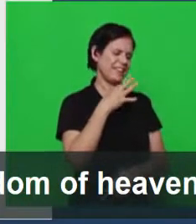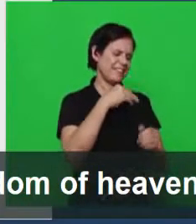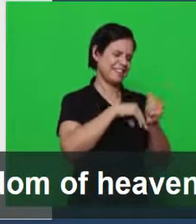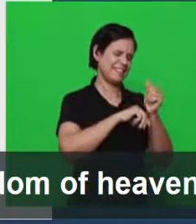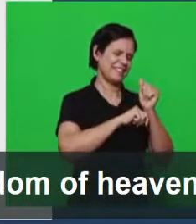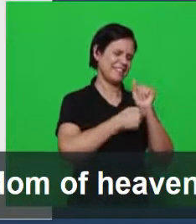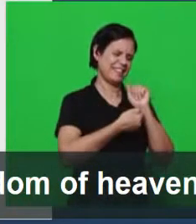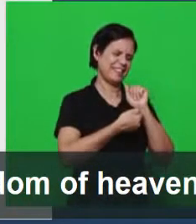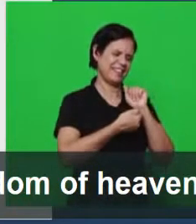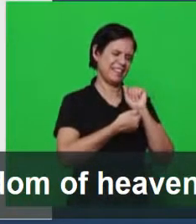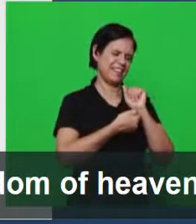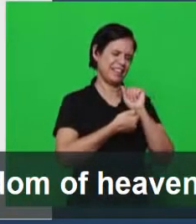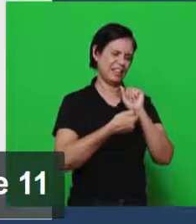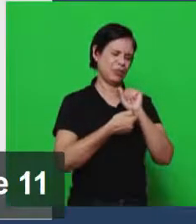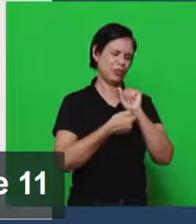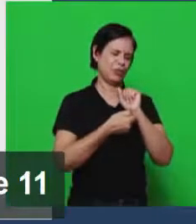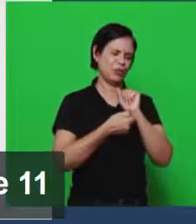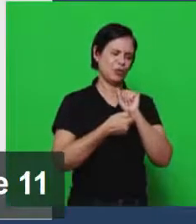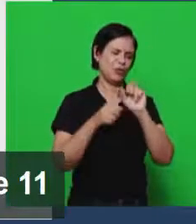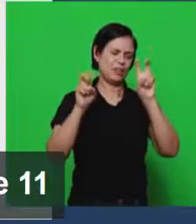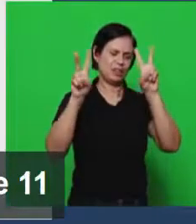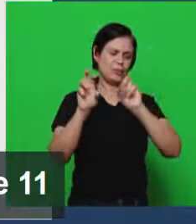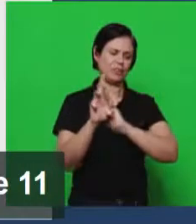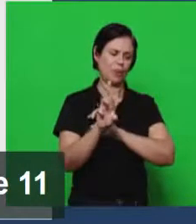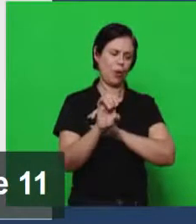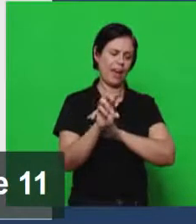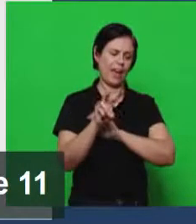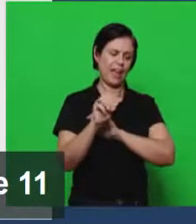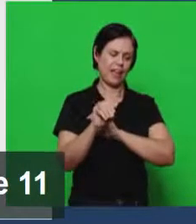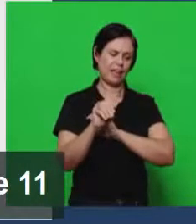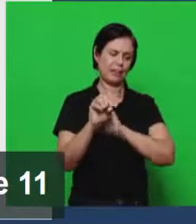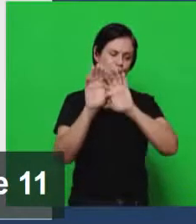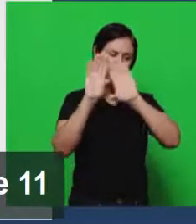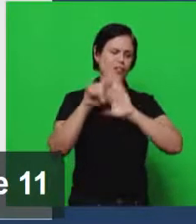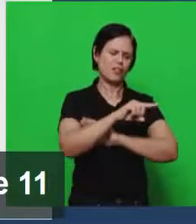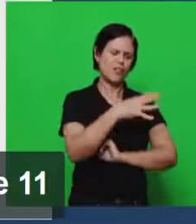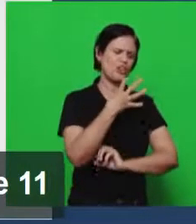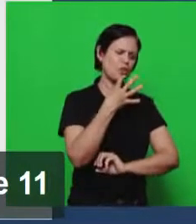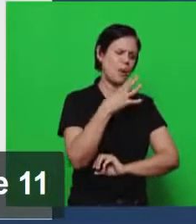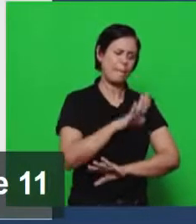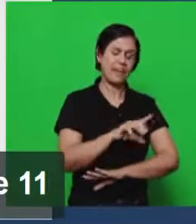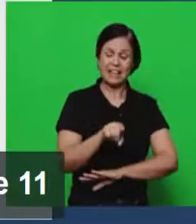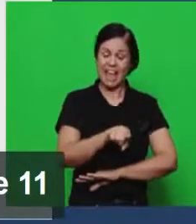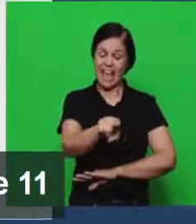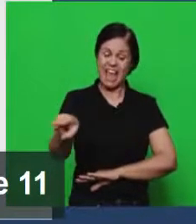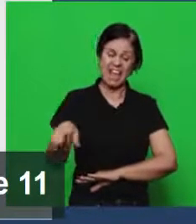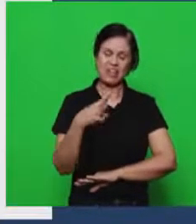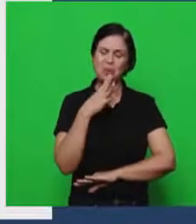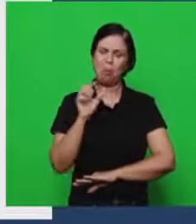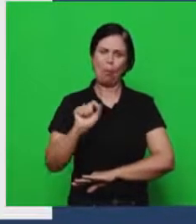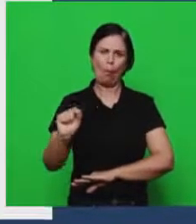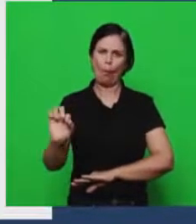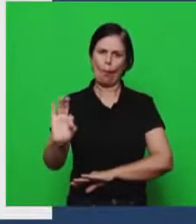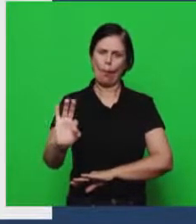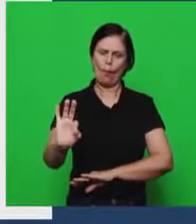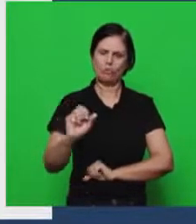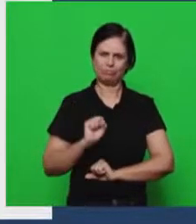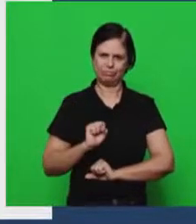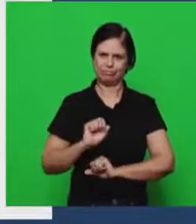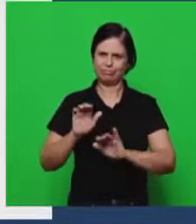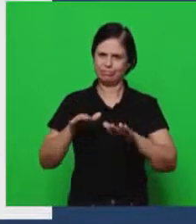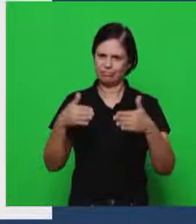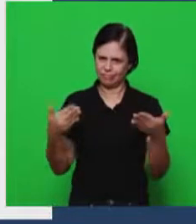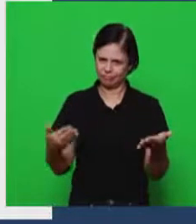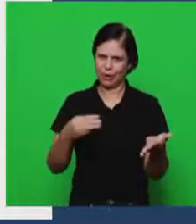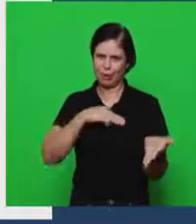mistérios do reino dos céus mas a eles não lhes é dado então o verso 11 de Mateus capítulo